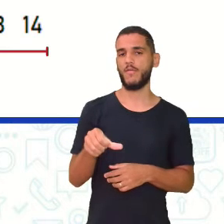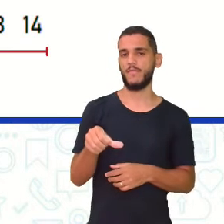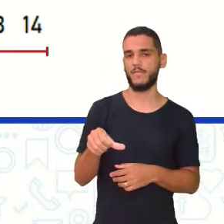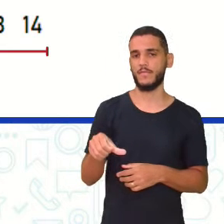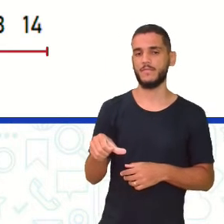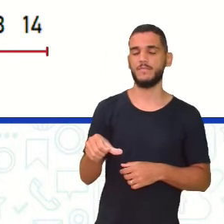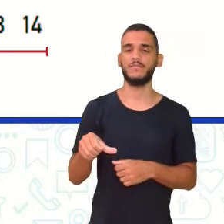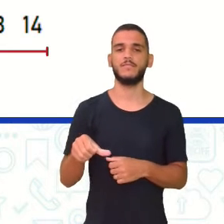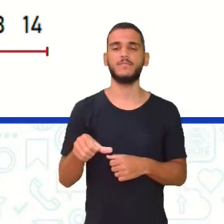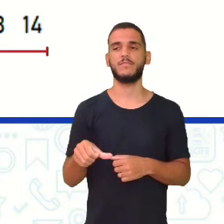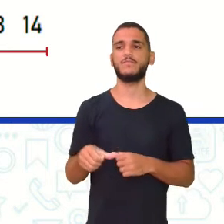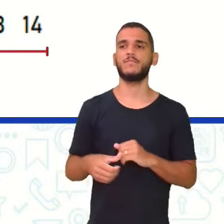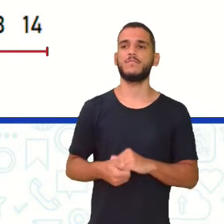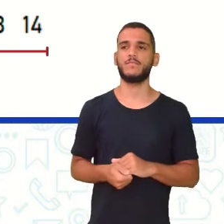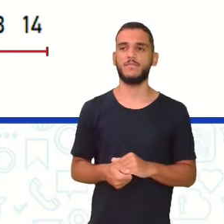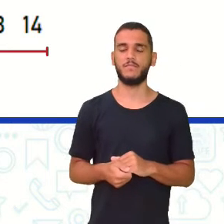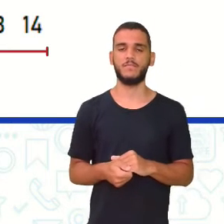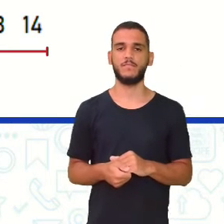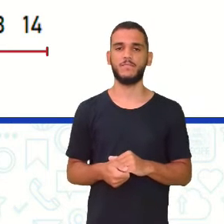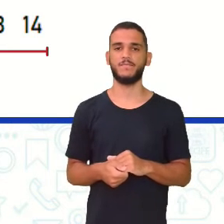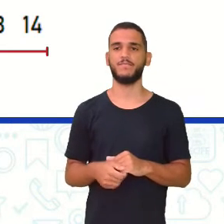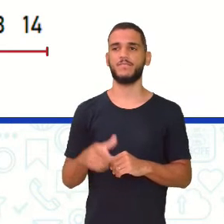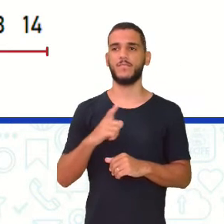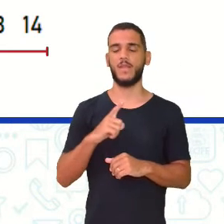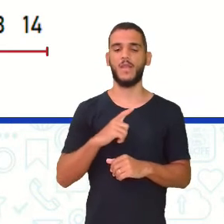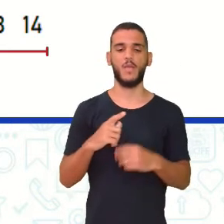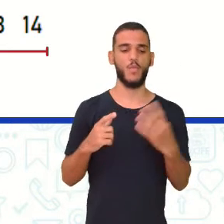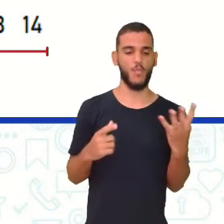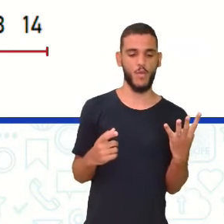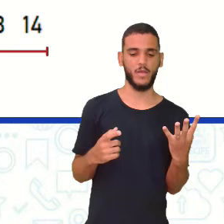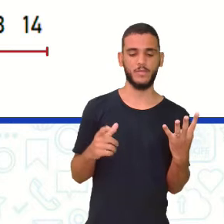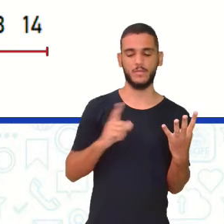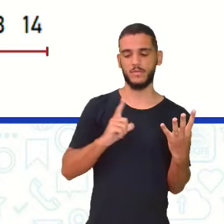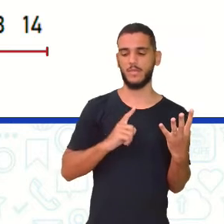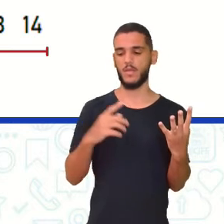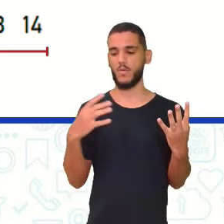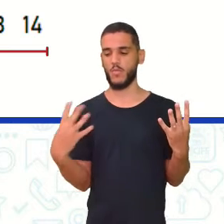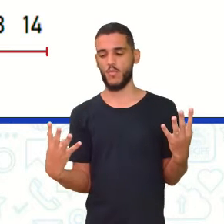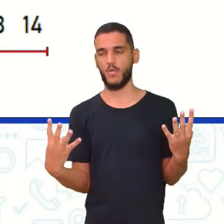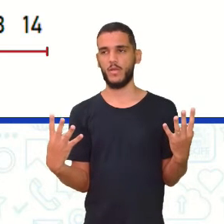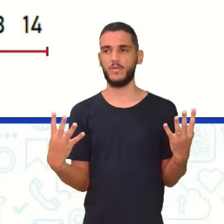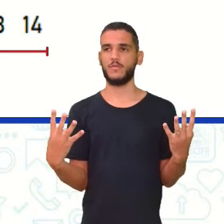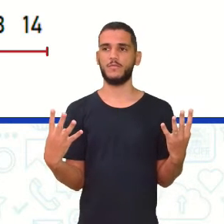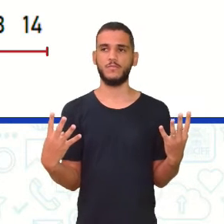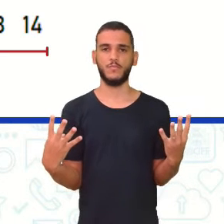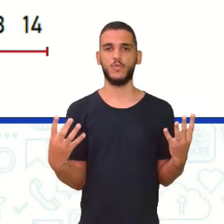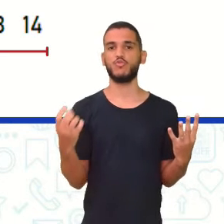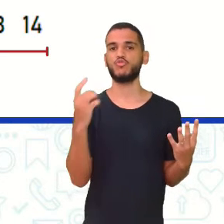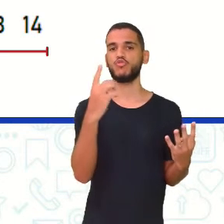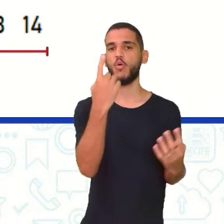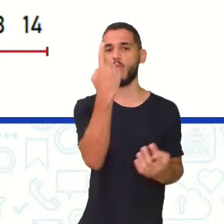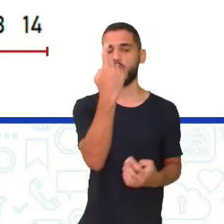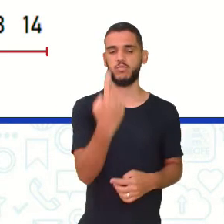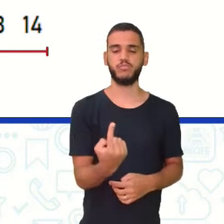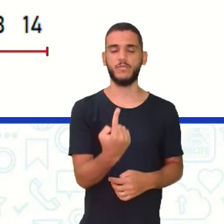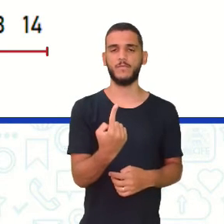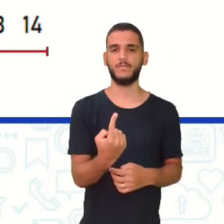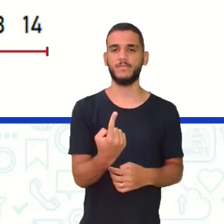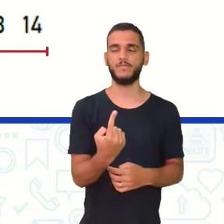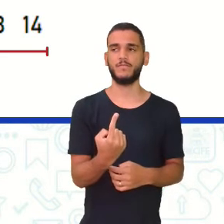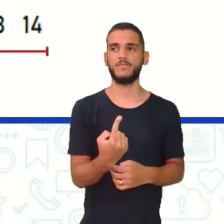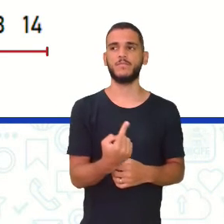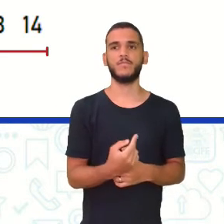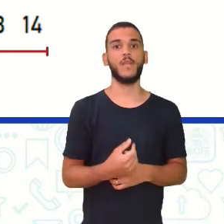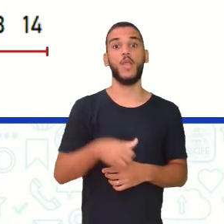observe que eu tenho Eu coloquei 4 De um lado 4 do outro E ficou um no meio Quando eu tenho 9